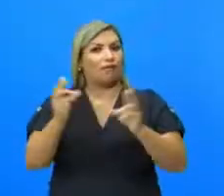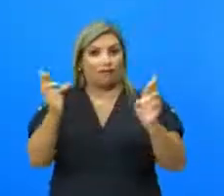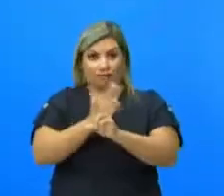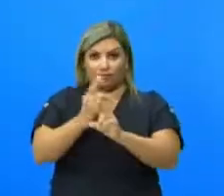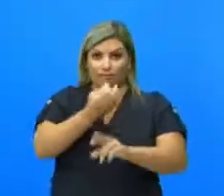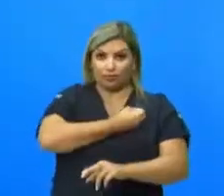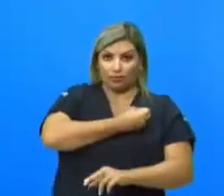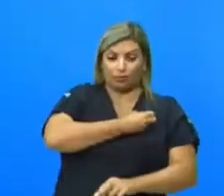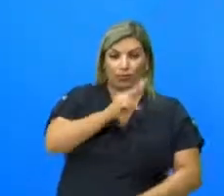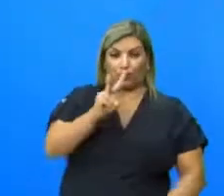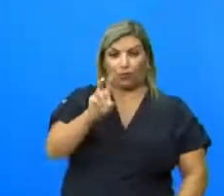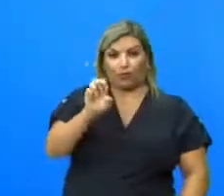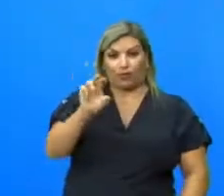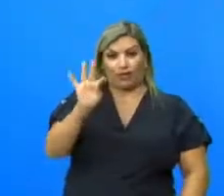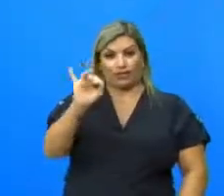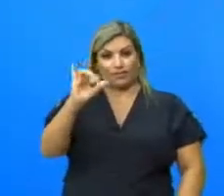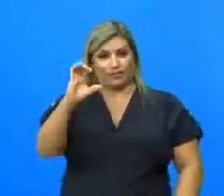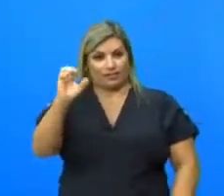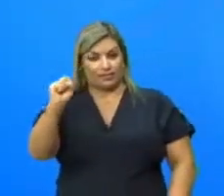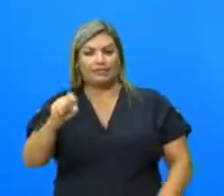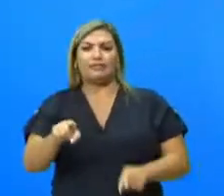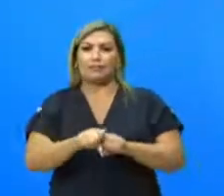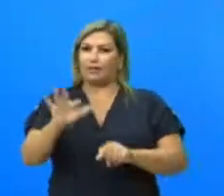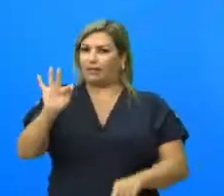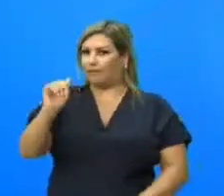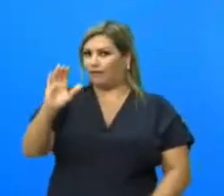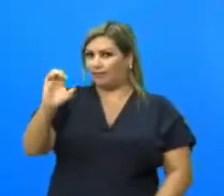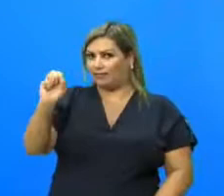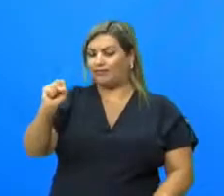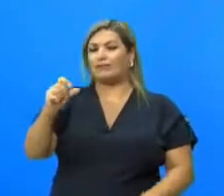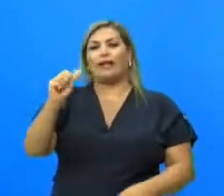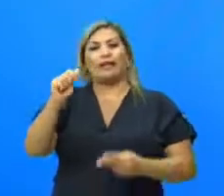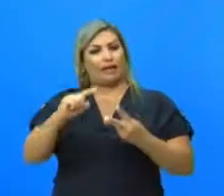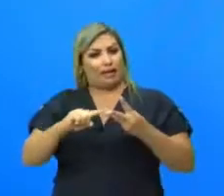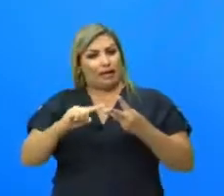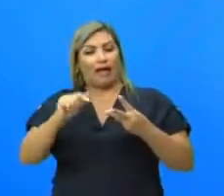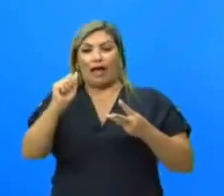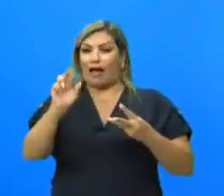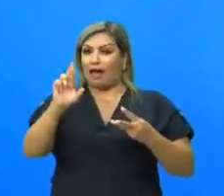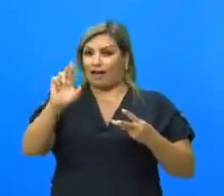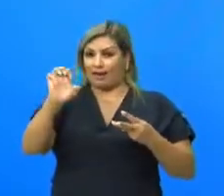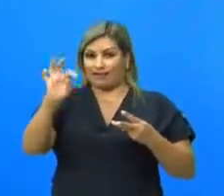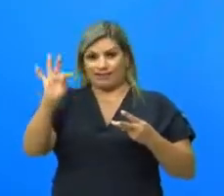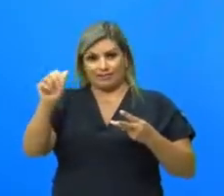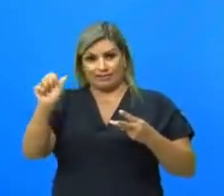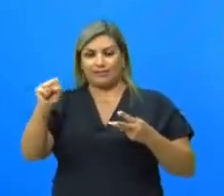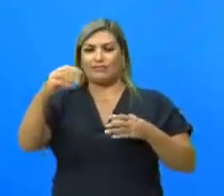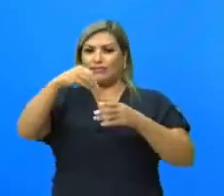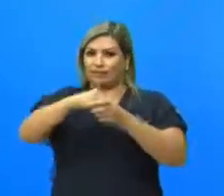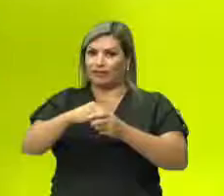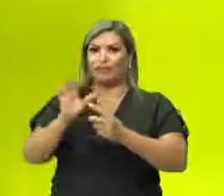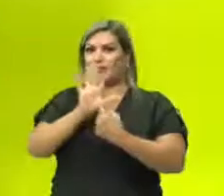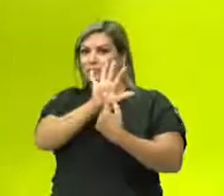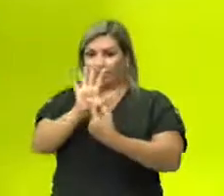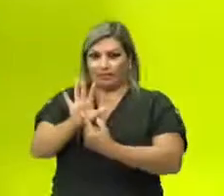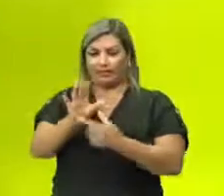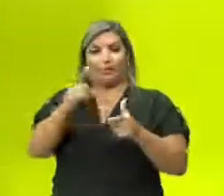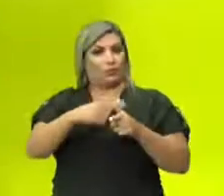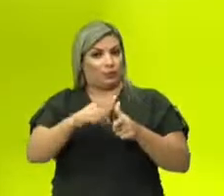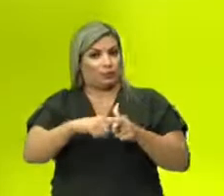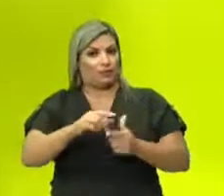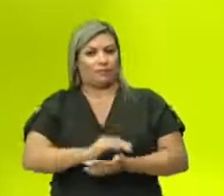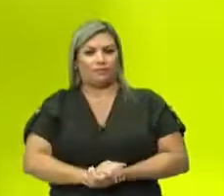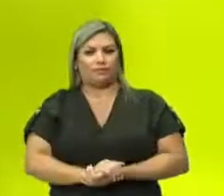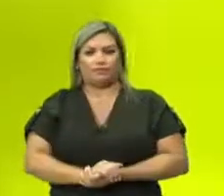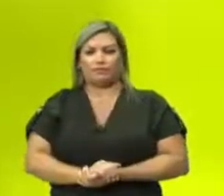número de vértice, face e arestas de poliedros expressas em um problema. Uai, professor,